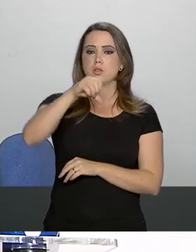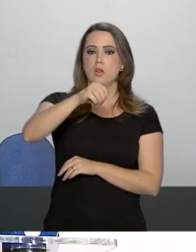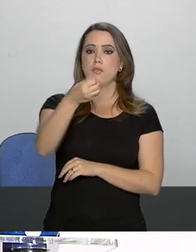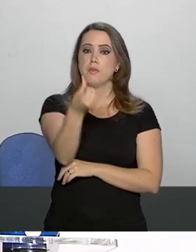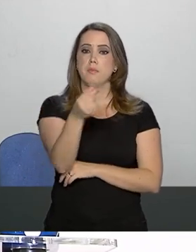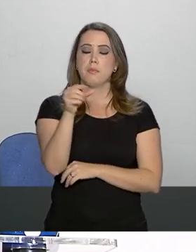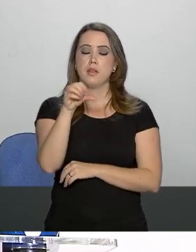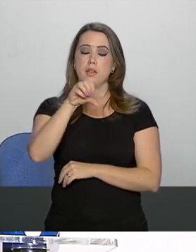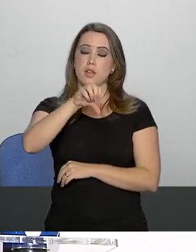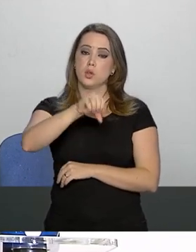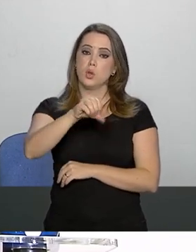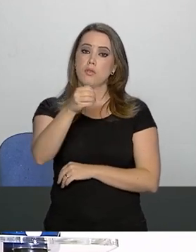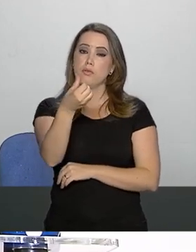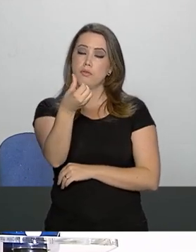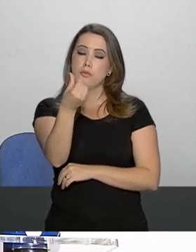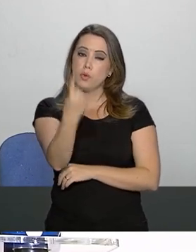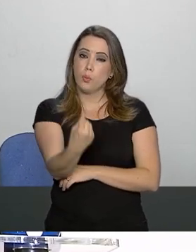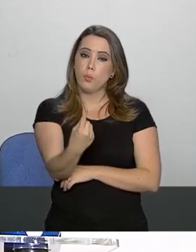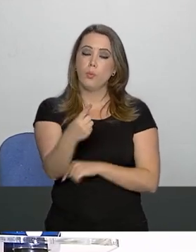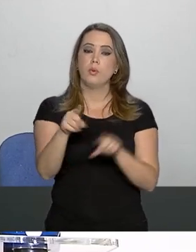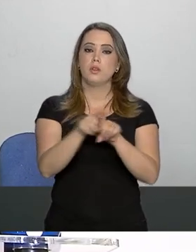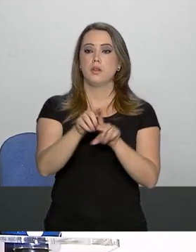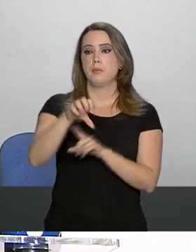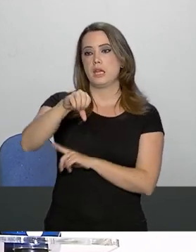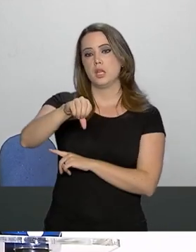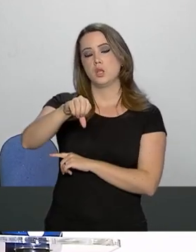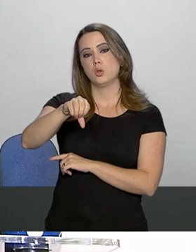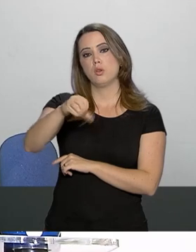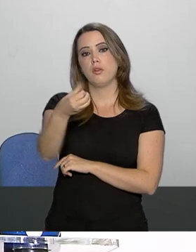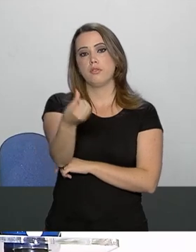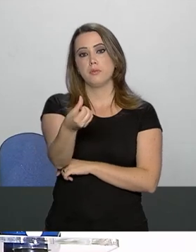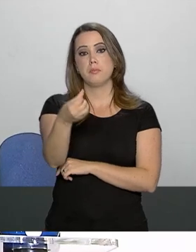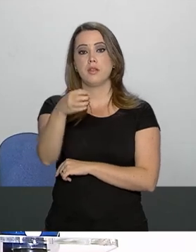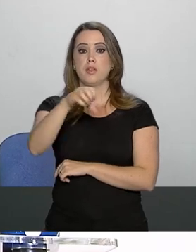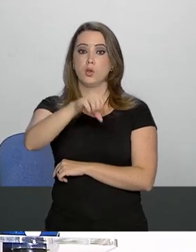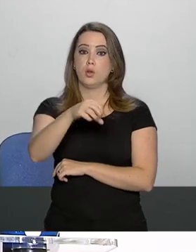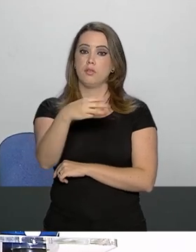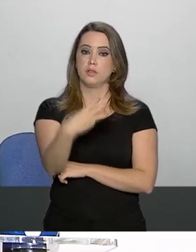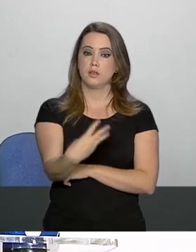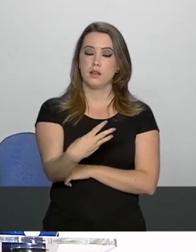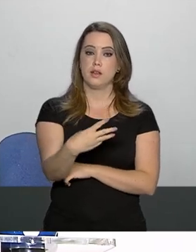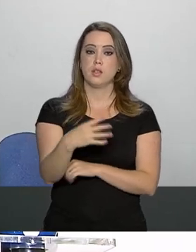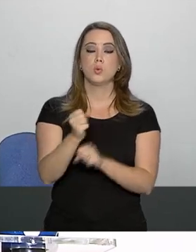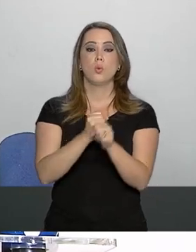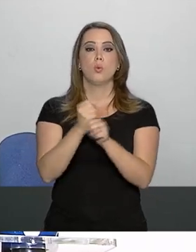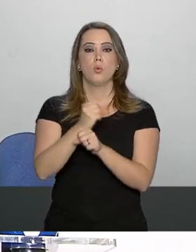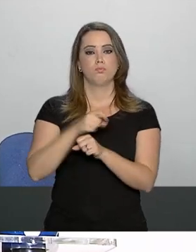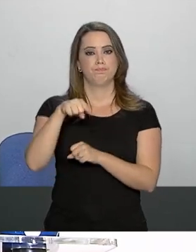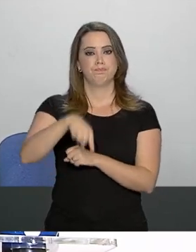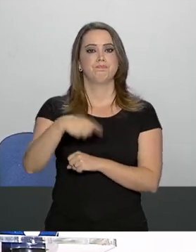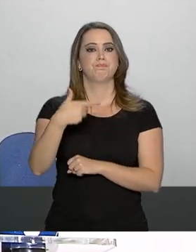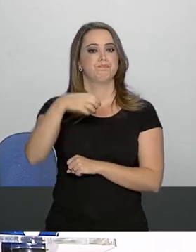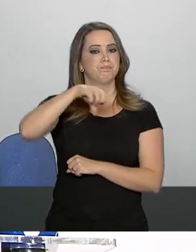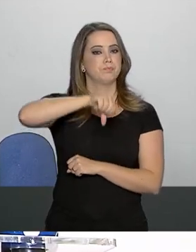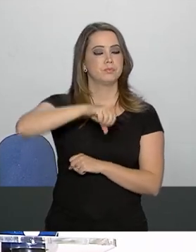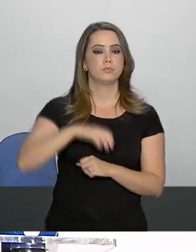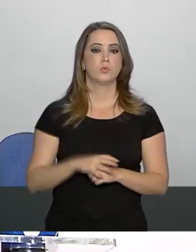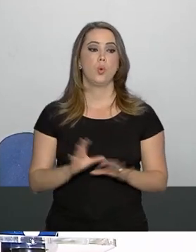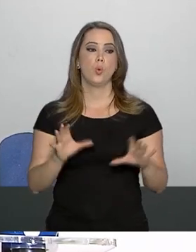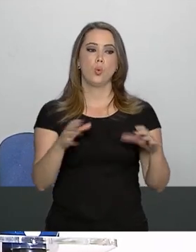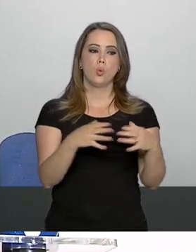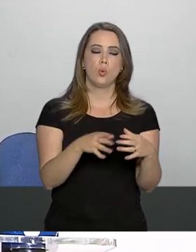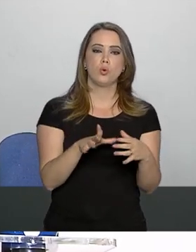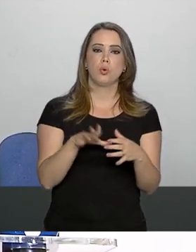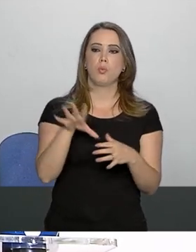e 9693 de 2019. O comitê assumiu as funções que